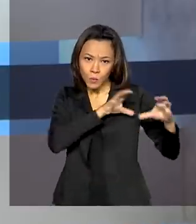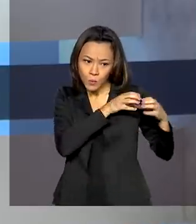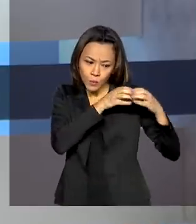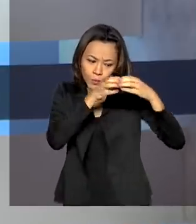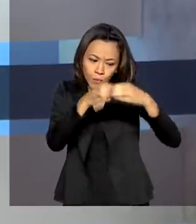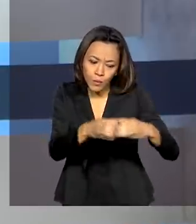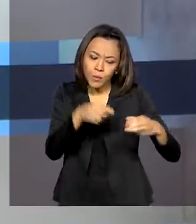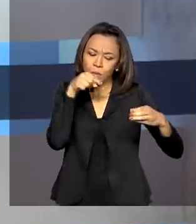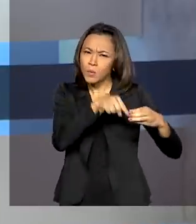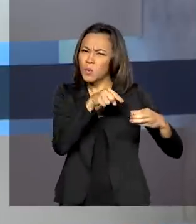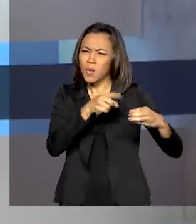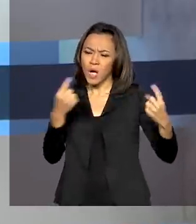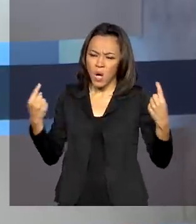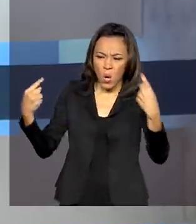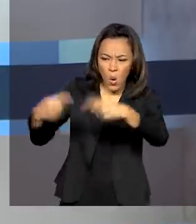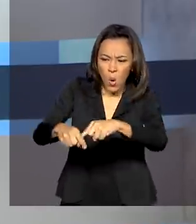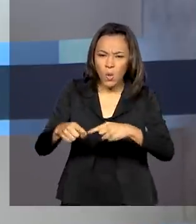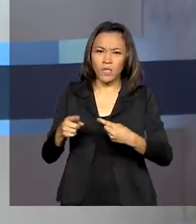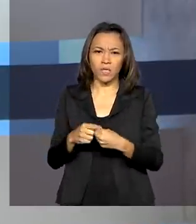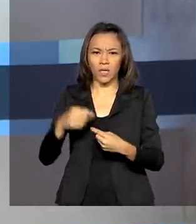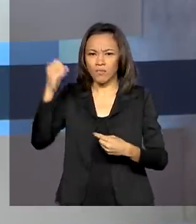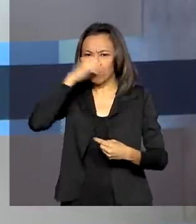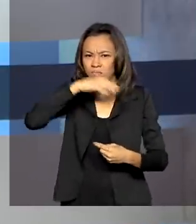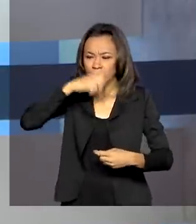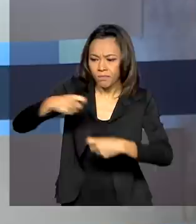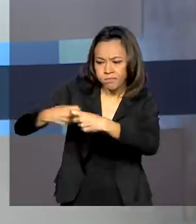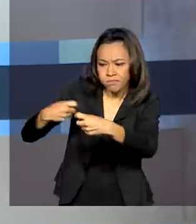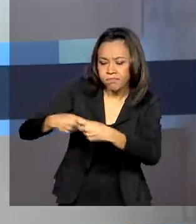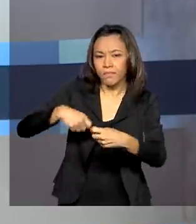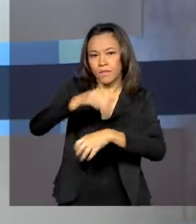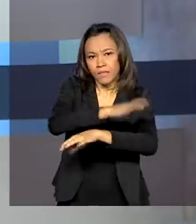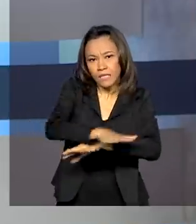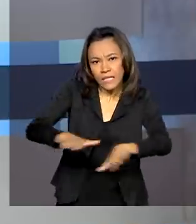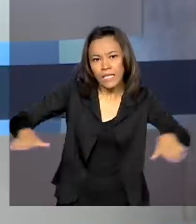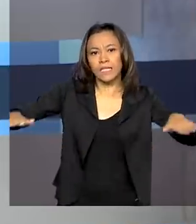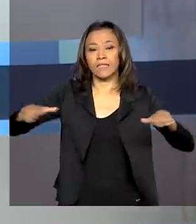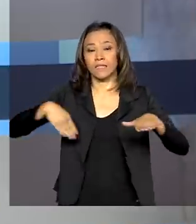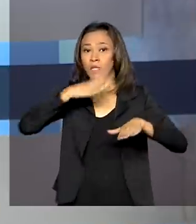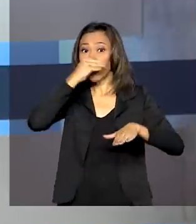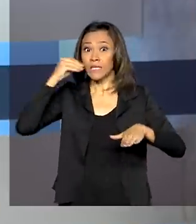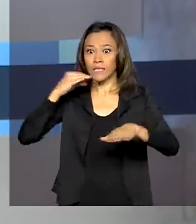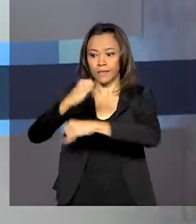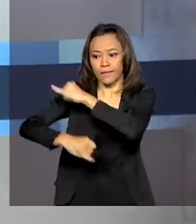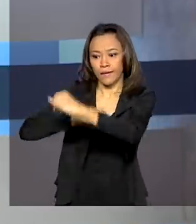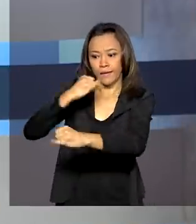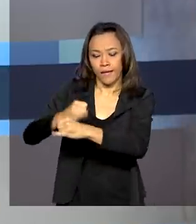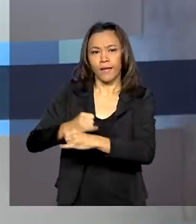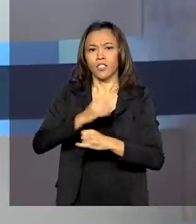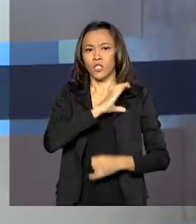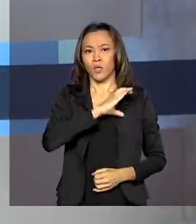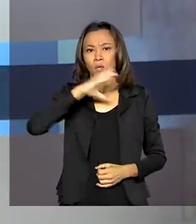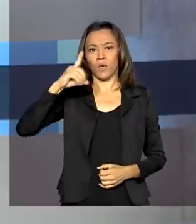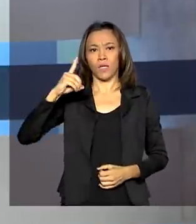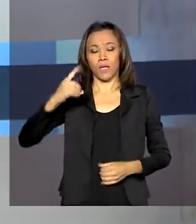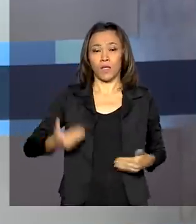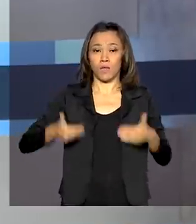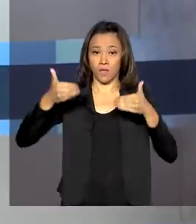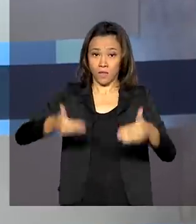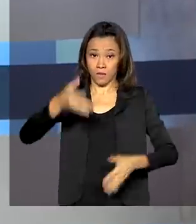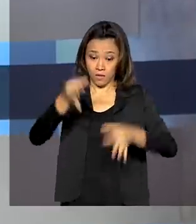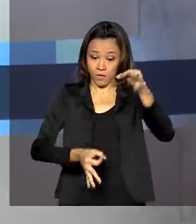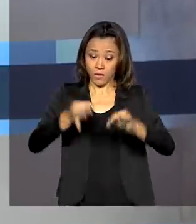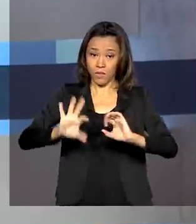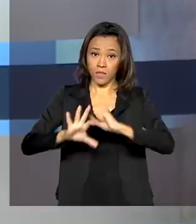Luz na Infância, de combate à exploração sexual de crianças e adolescentes na internet, foi coordenada pelo Ministério da Justiça e Segurança